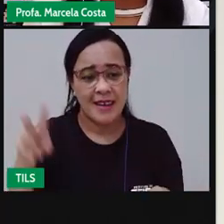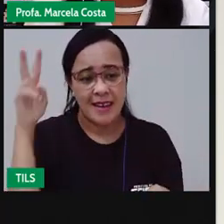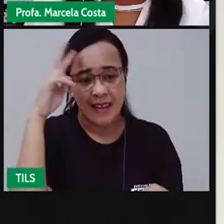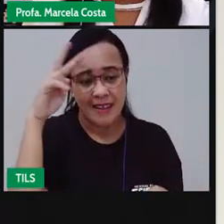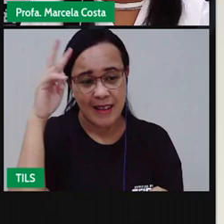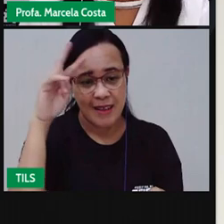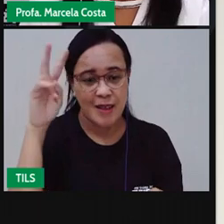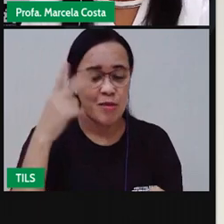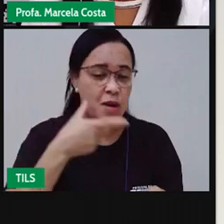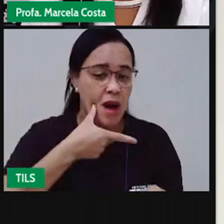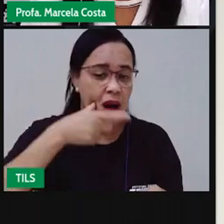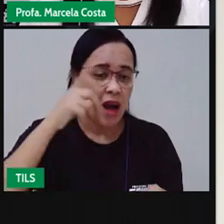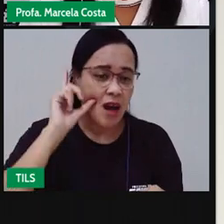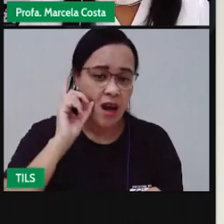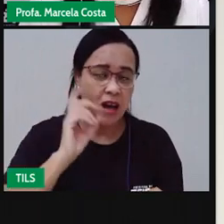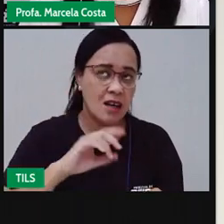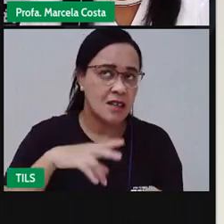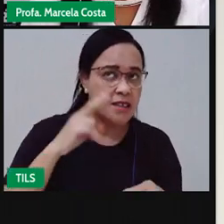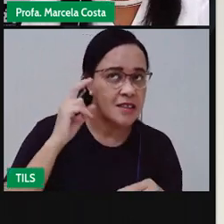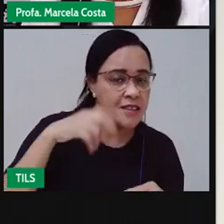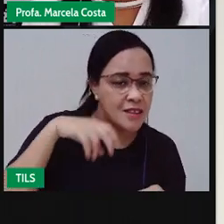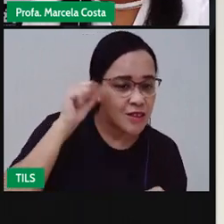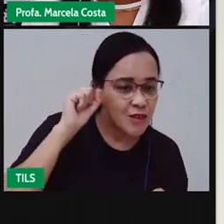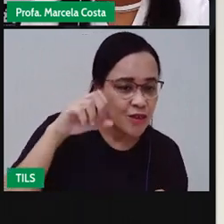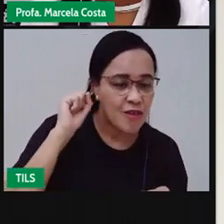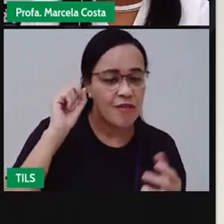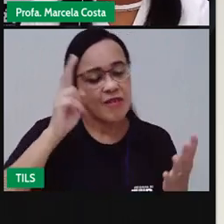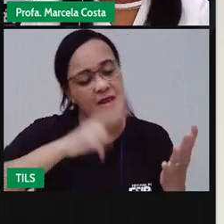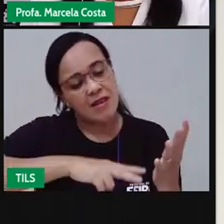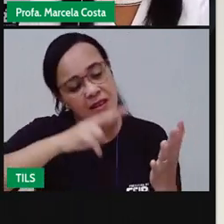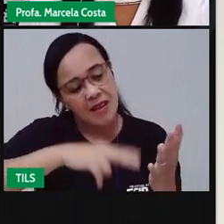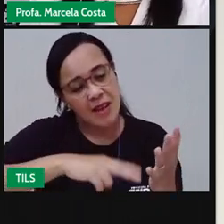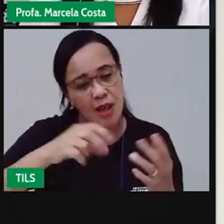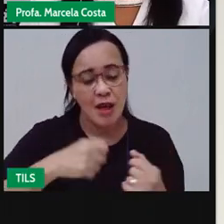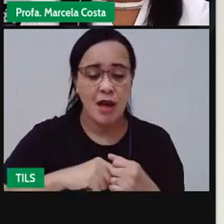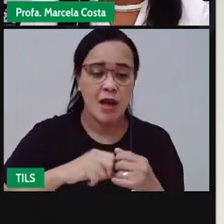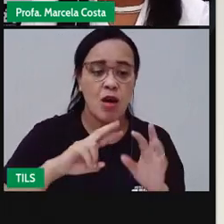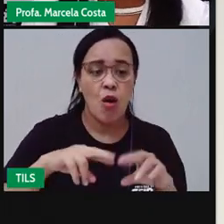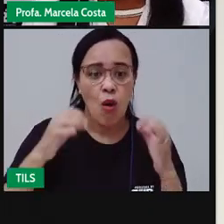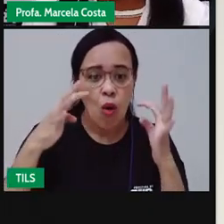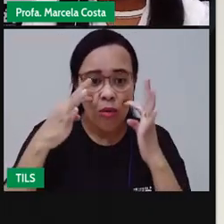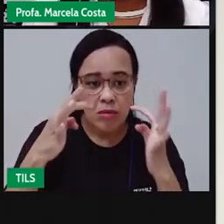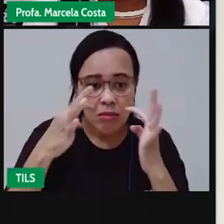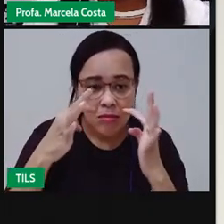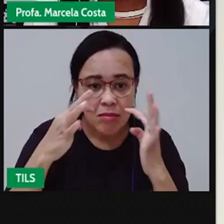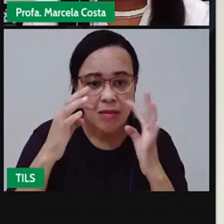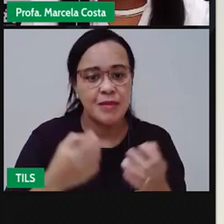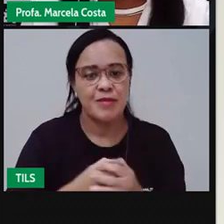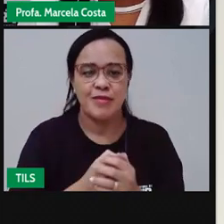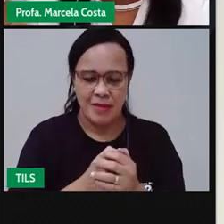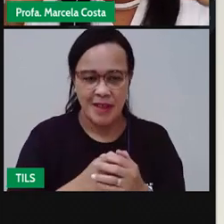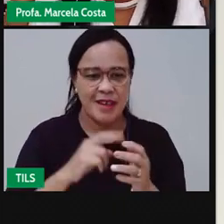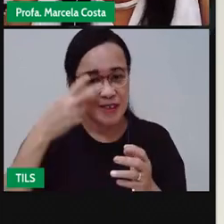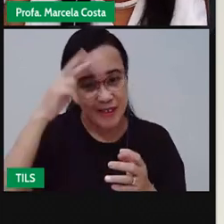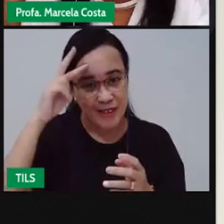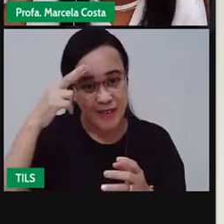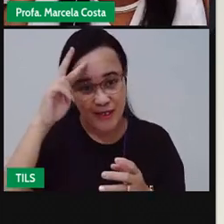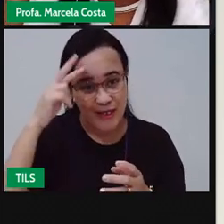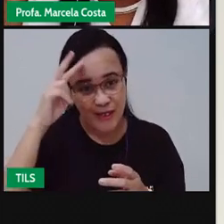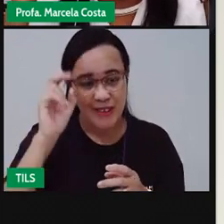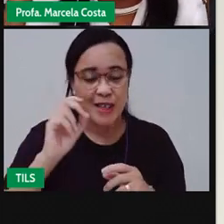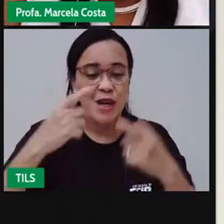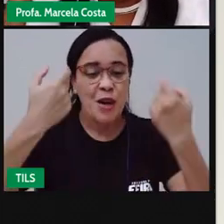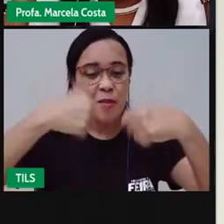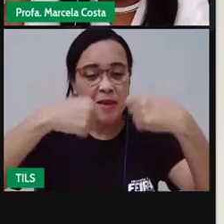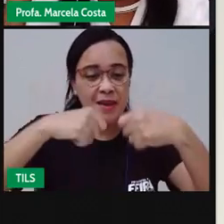vai ouvir uma história, eu quero que vocês estejam muito atentos para entender a história. Então, ó, eu quero